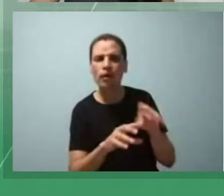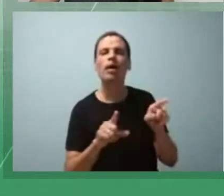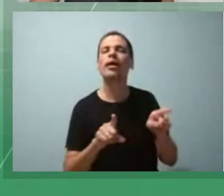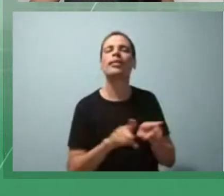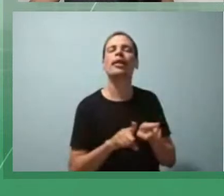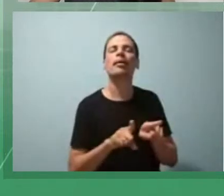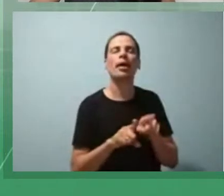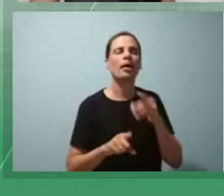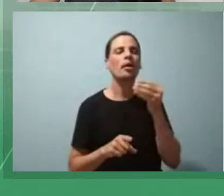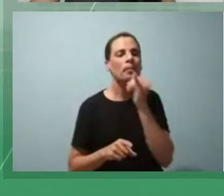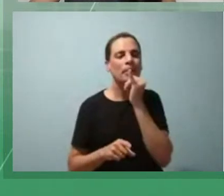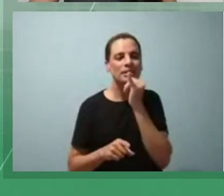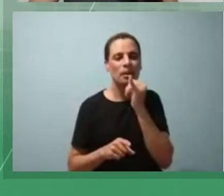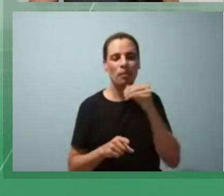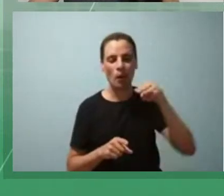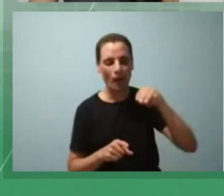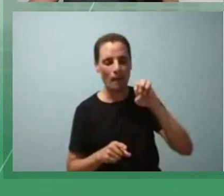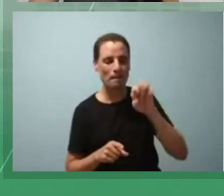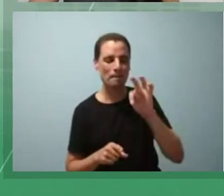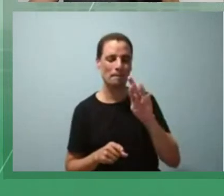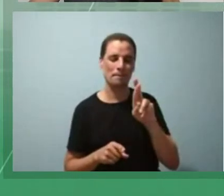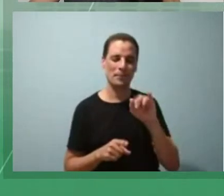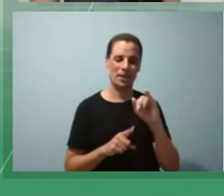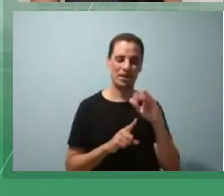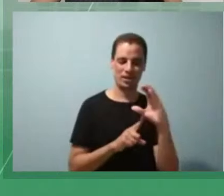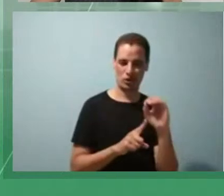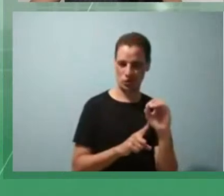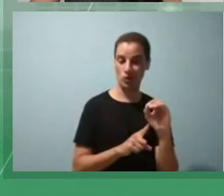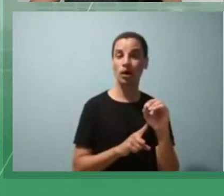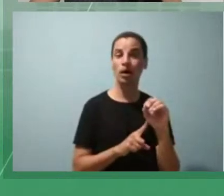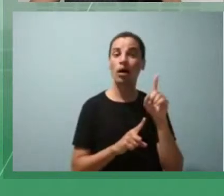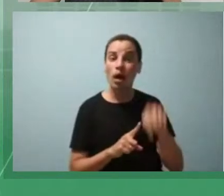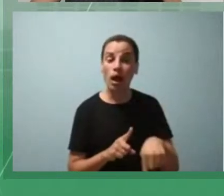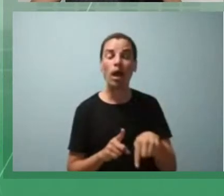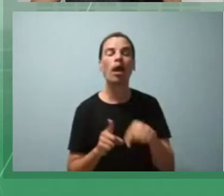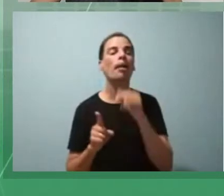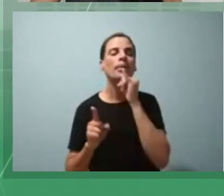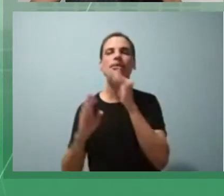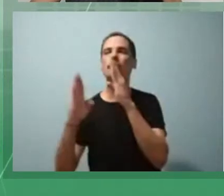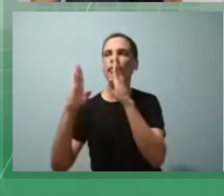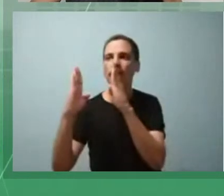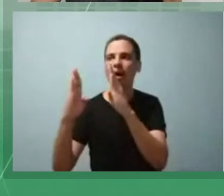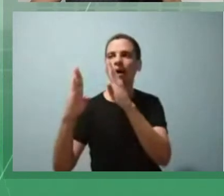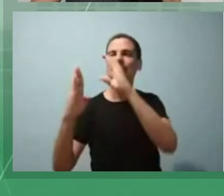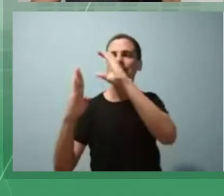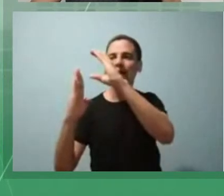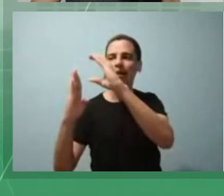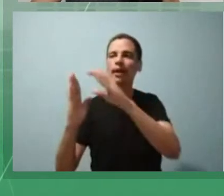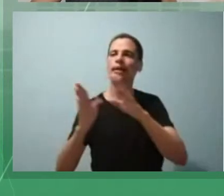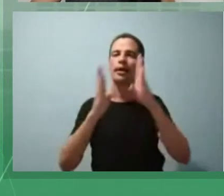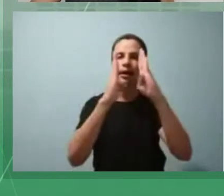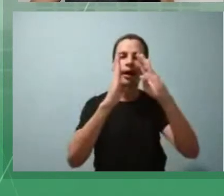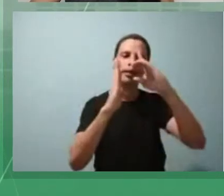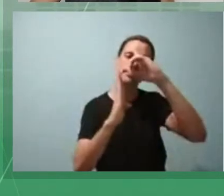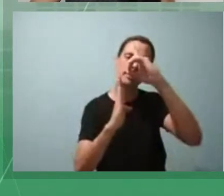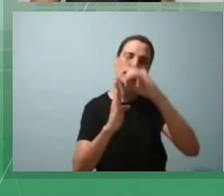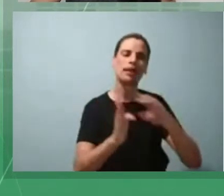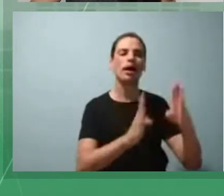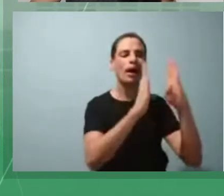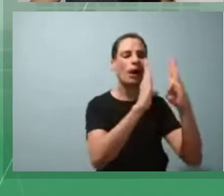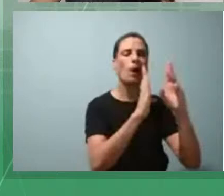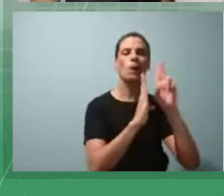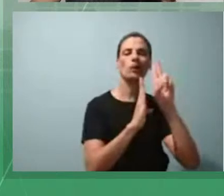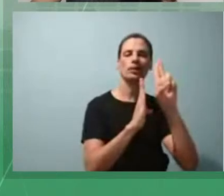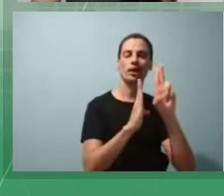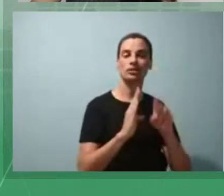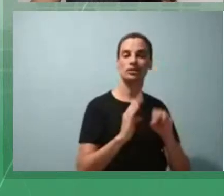a gente pode trabalhar com cores para trabalhar centenas de unidade. Então, isso facilita na percepção. Se o aluno vê o numeral